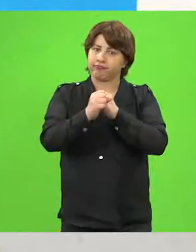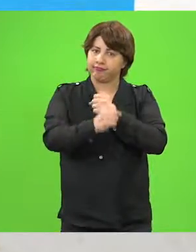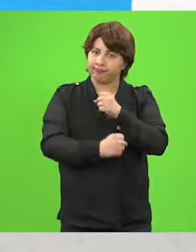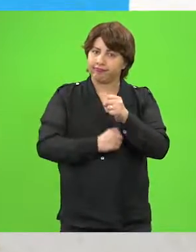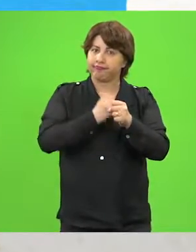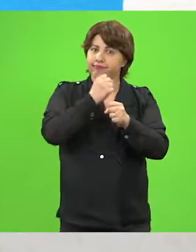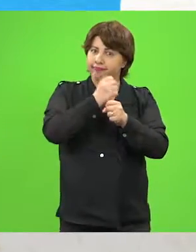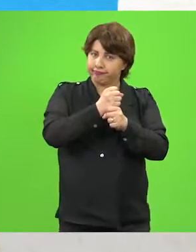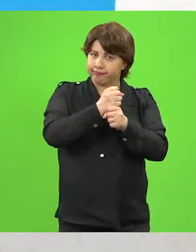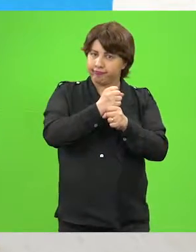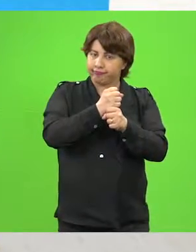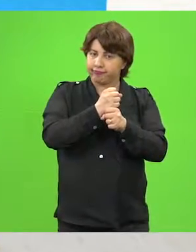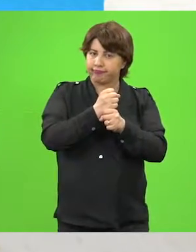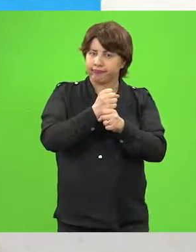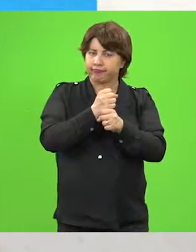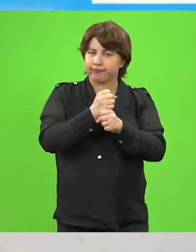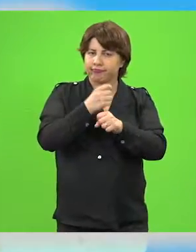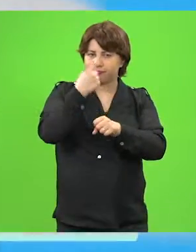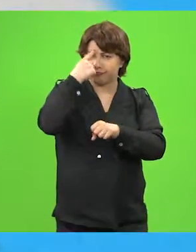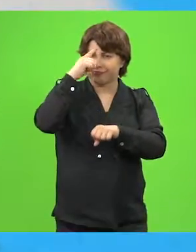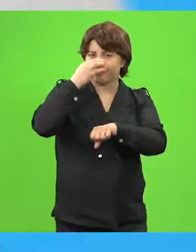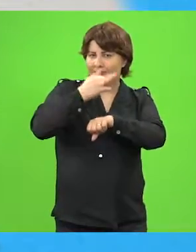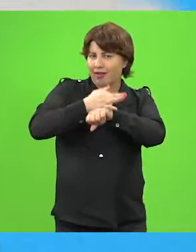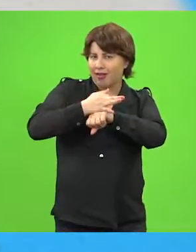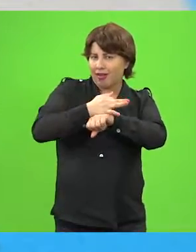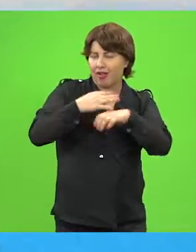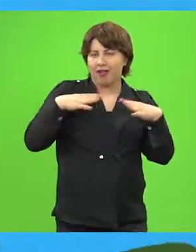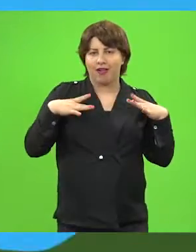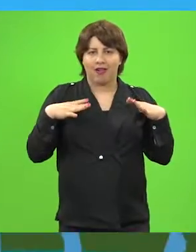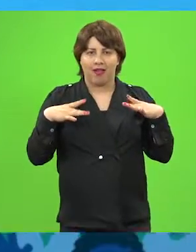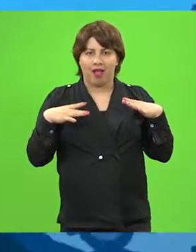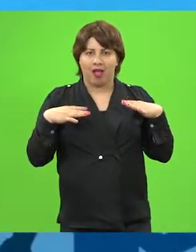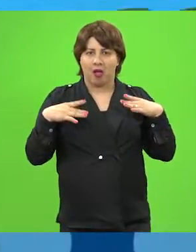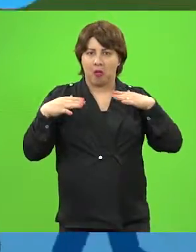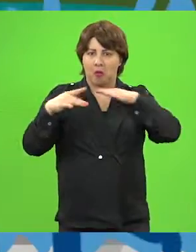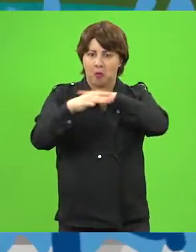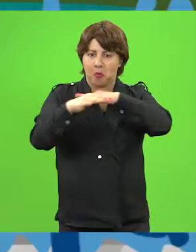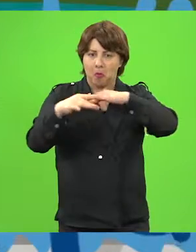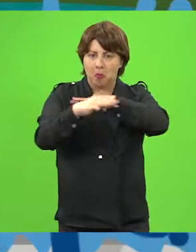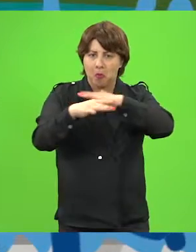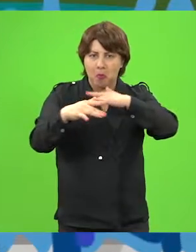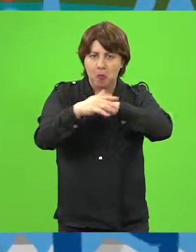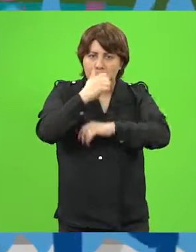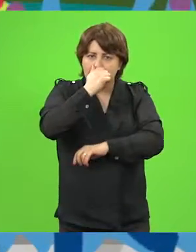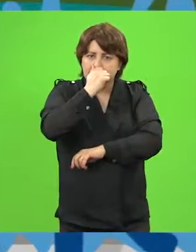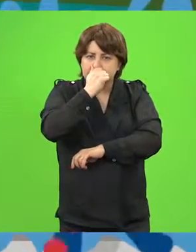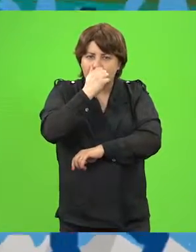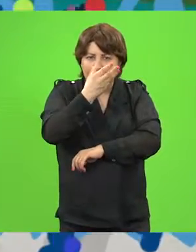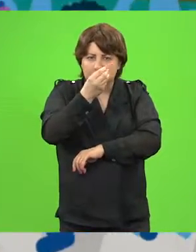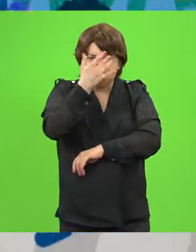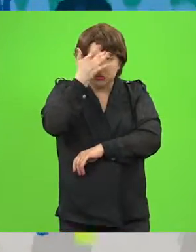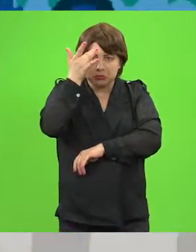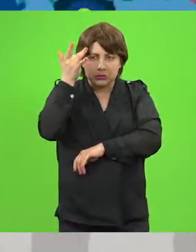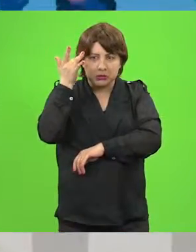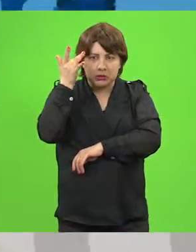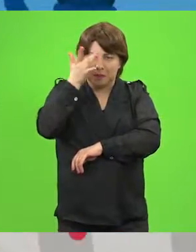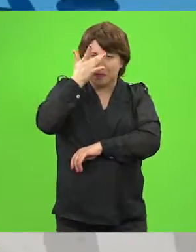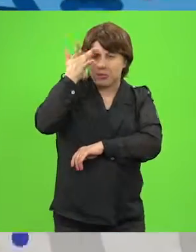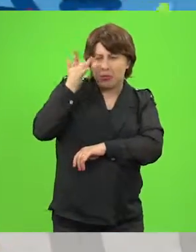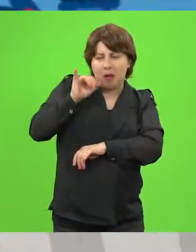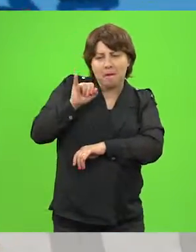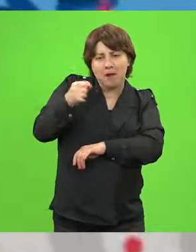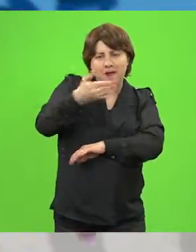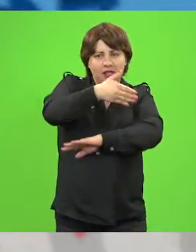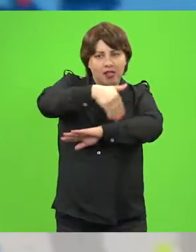Todos os anos, durante as férias e o carnaval, as ruas ficam cheias de gente. Quem também está na rua se